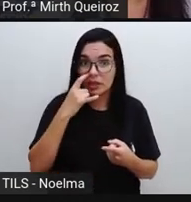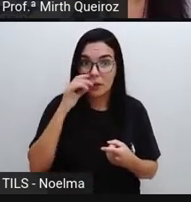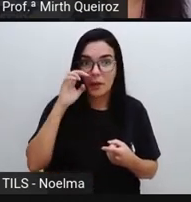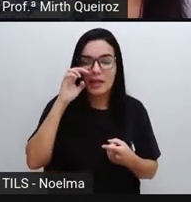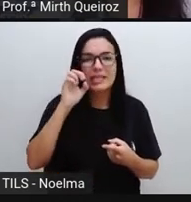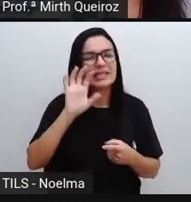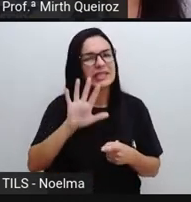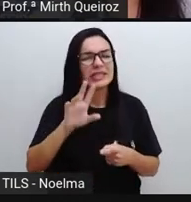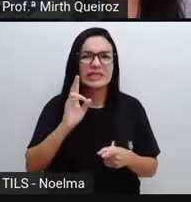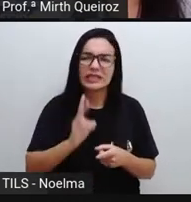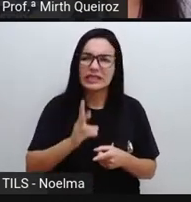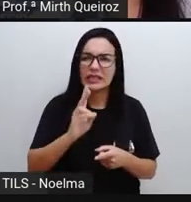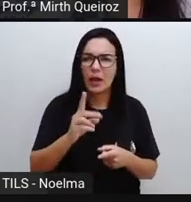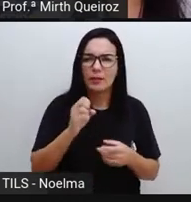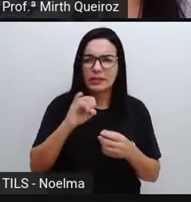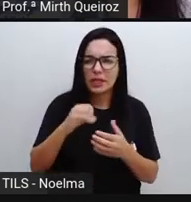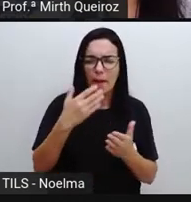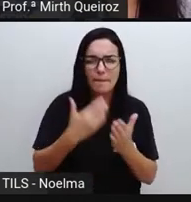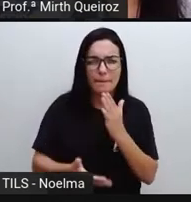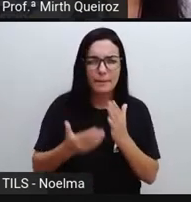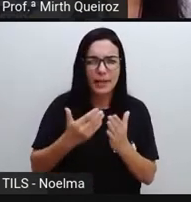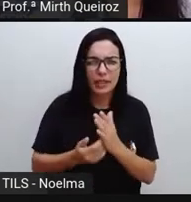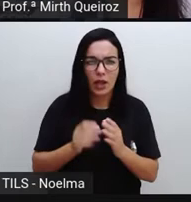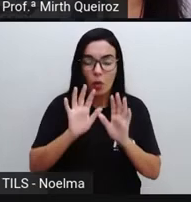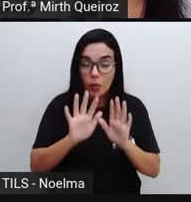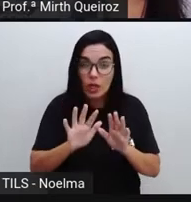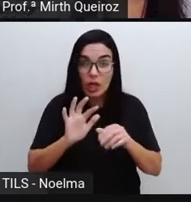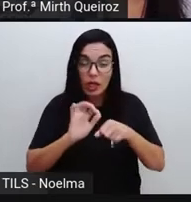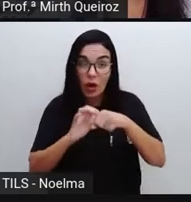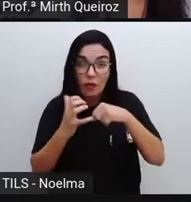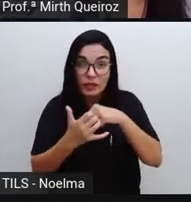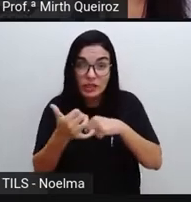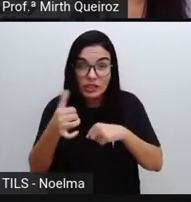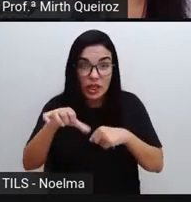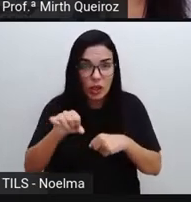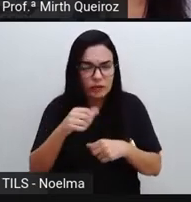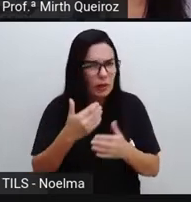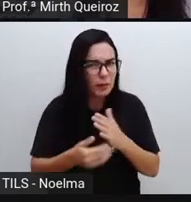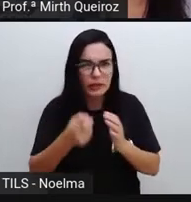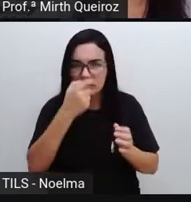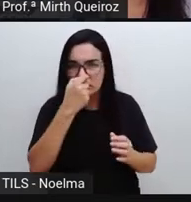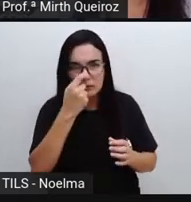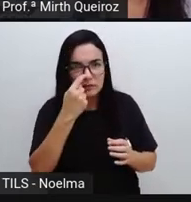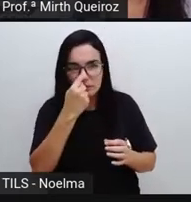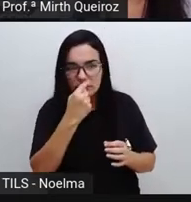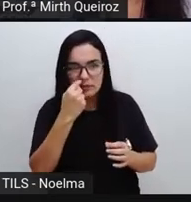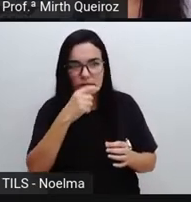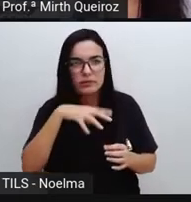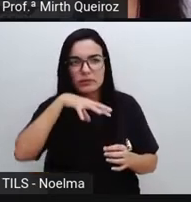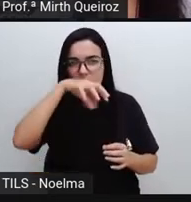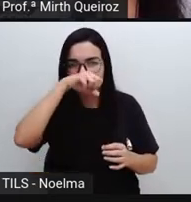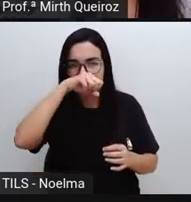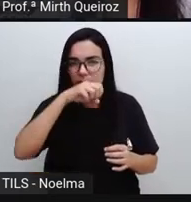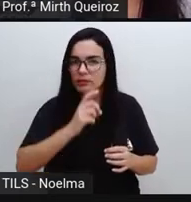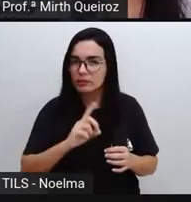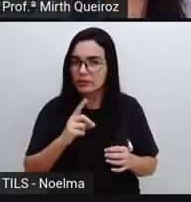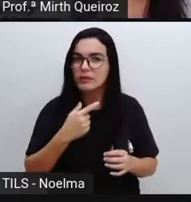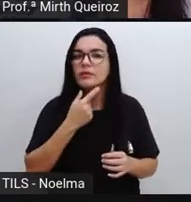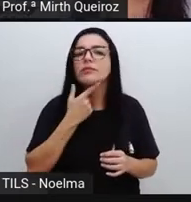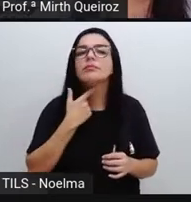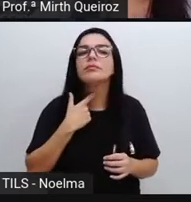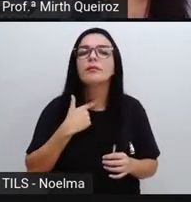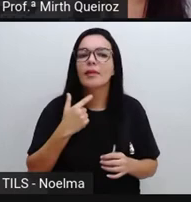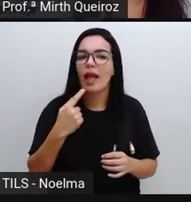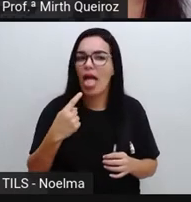Nem sempre uma pessoa que tem Covid-19 vai perder o olfato, né? Ou também perder